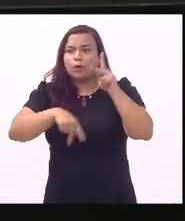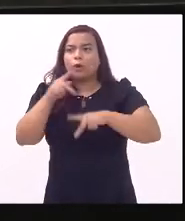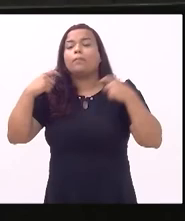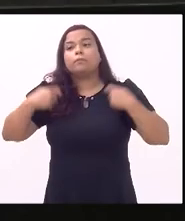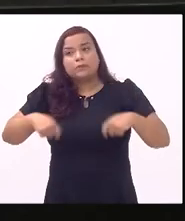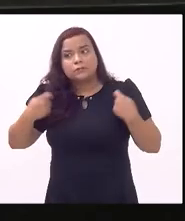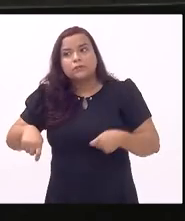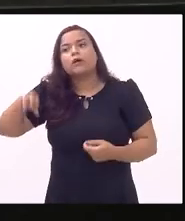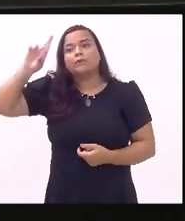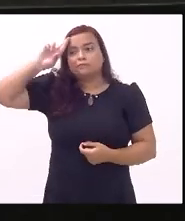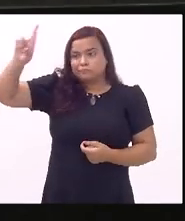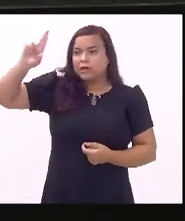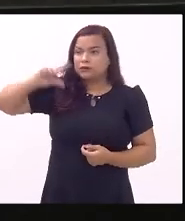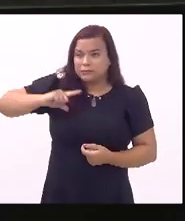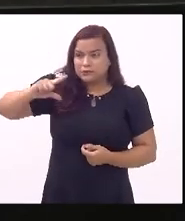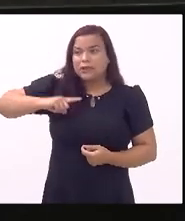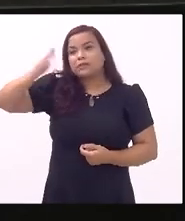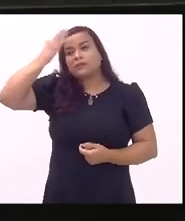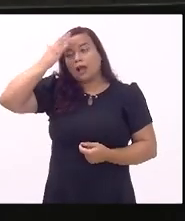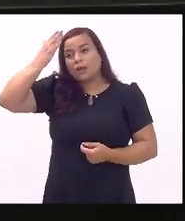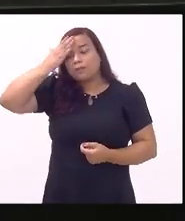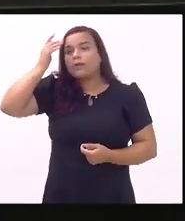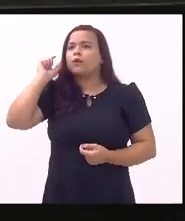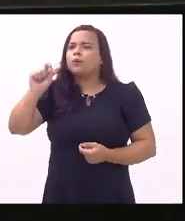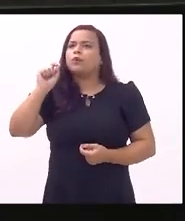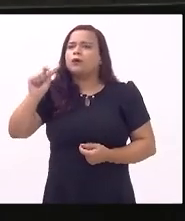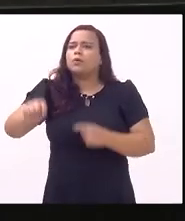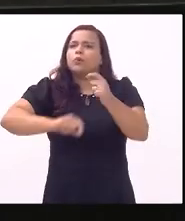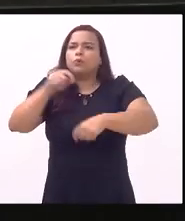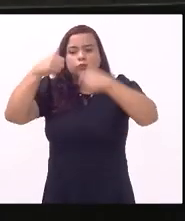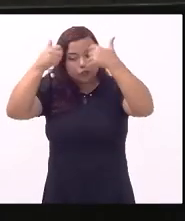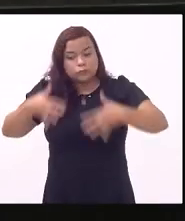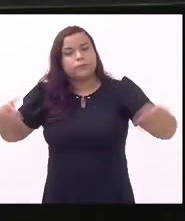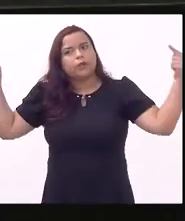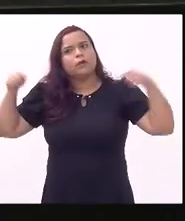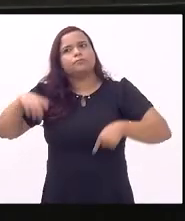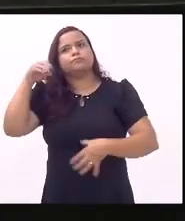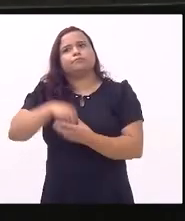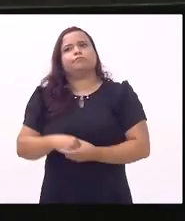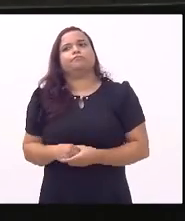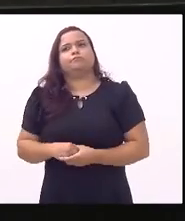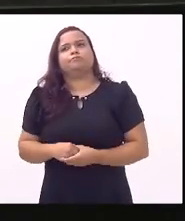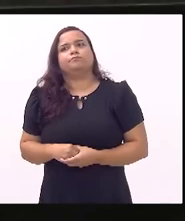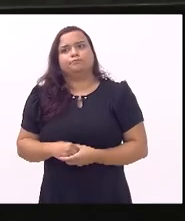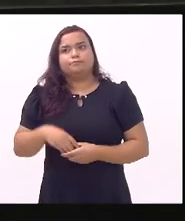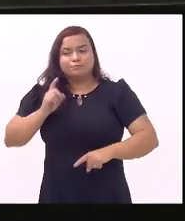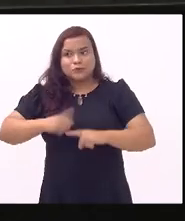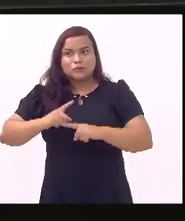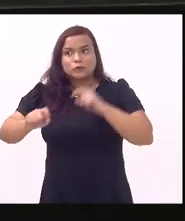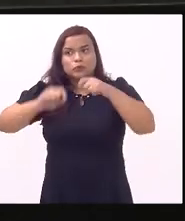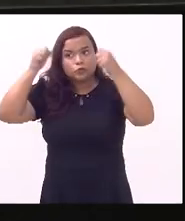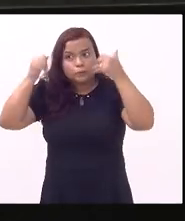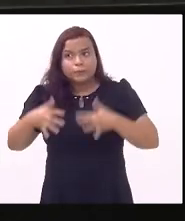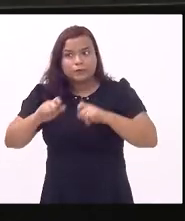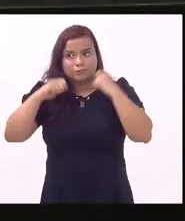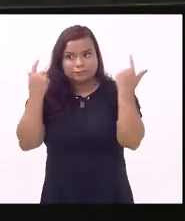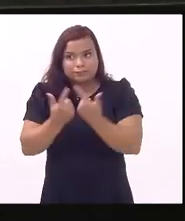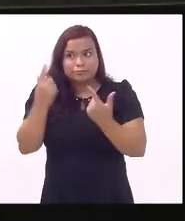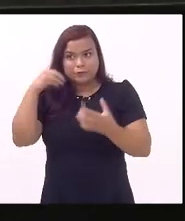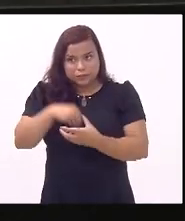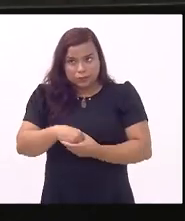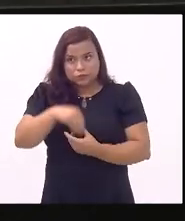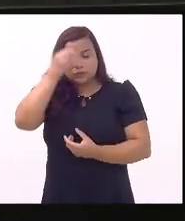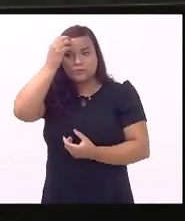a responsabilidade de saber aquilo que se fala aqui porque aquilo que se fala aqui na verdade